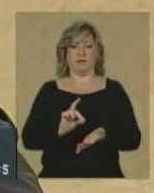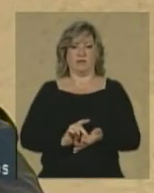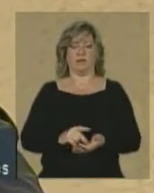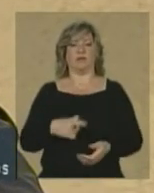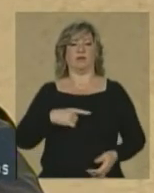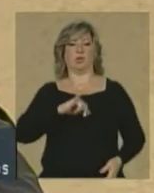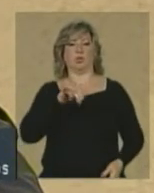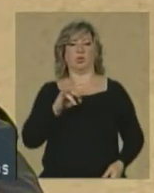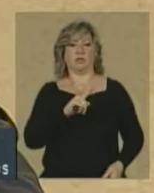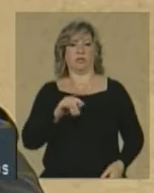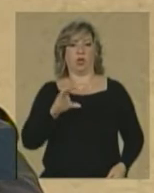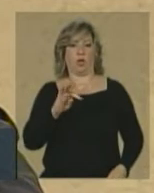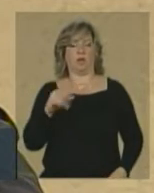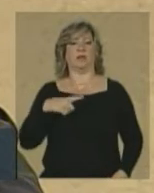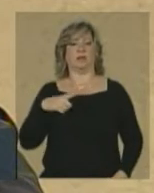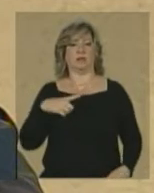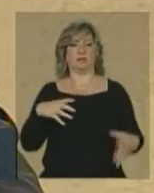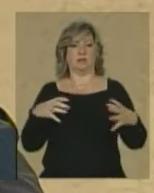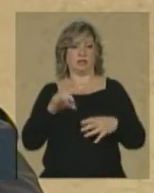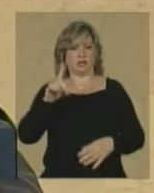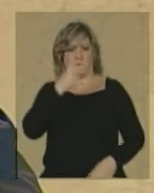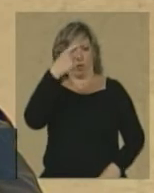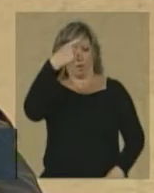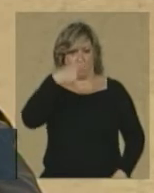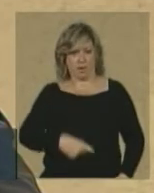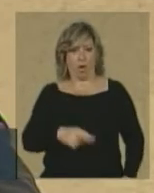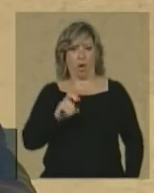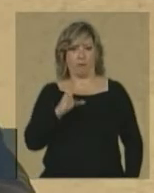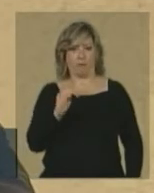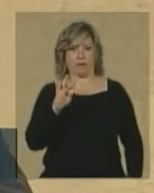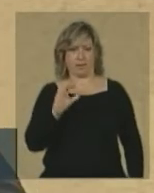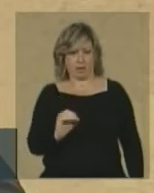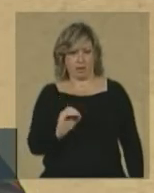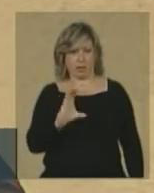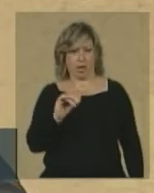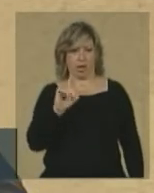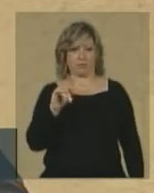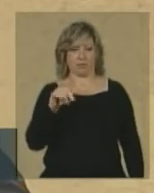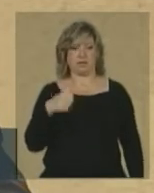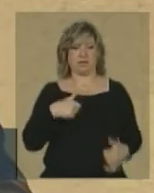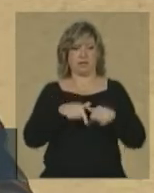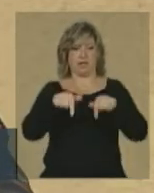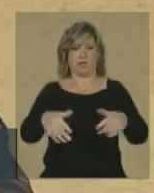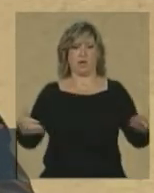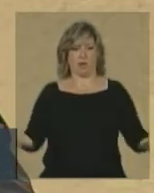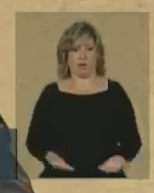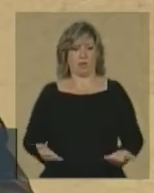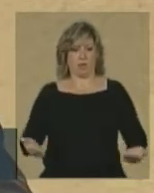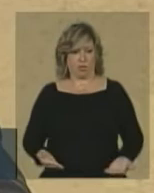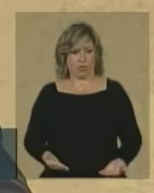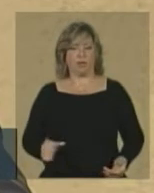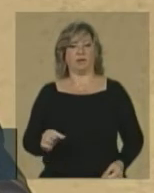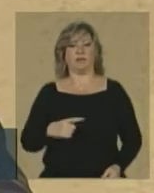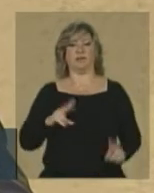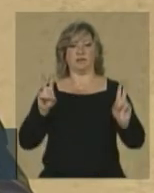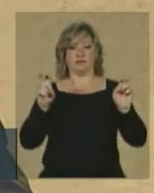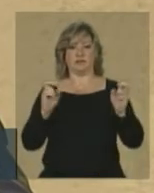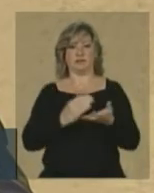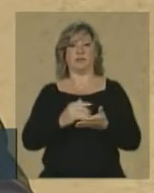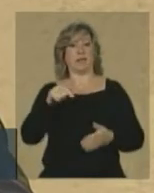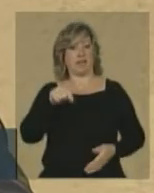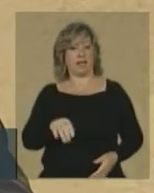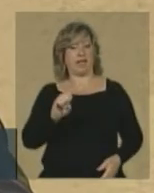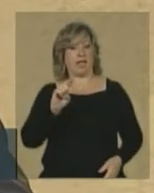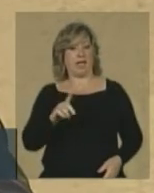juiz da Corte Interamericana de Direitos Humanos Roberto Figueiredo Caldas aqui presente aspas é a